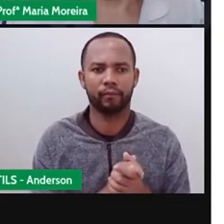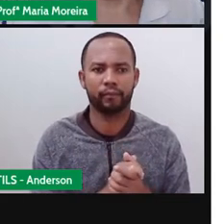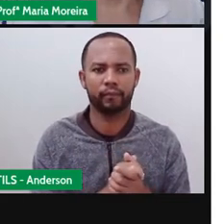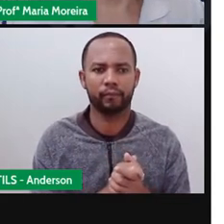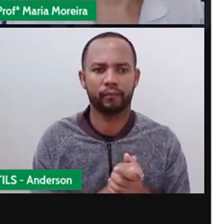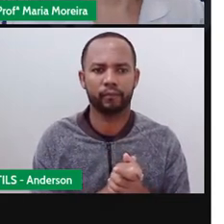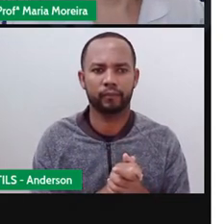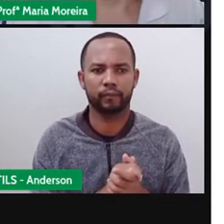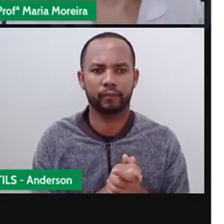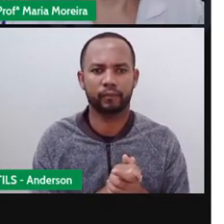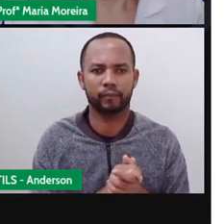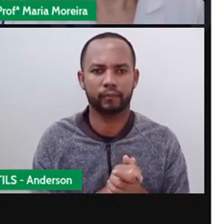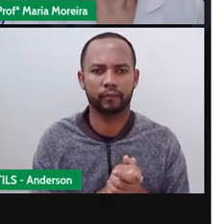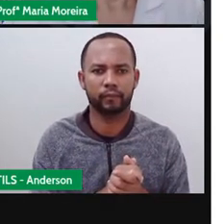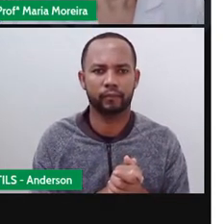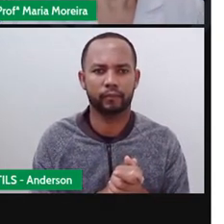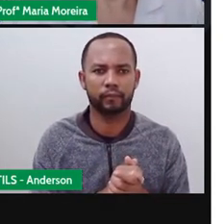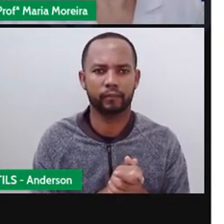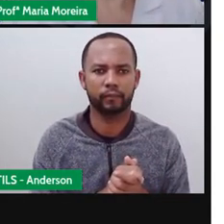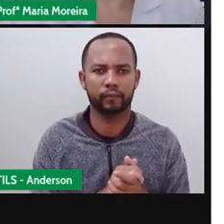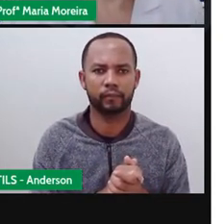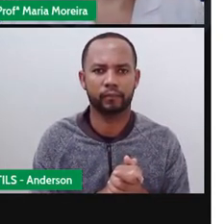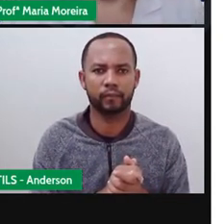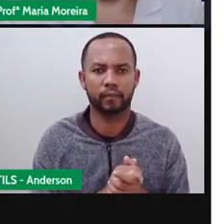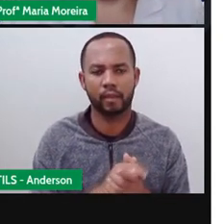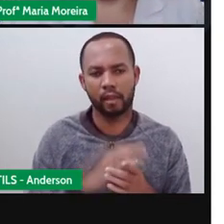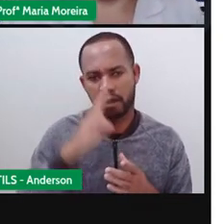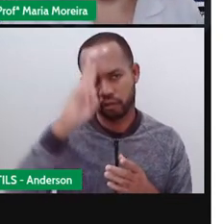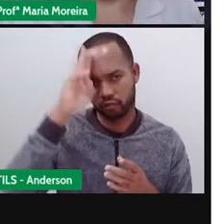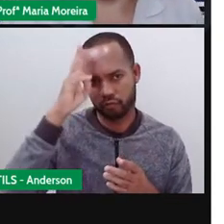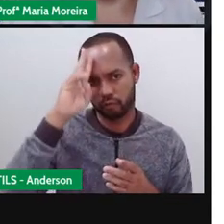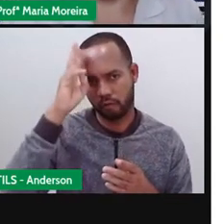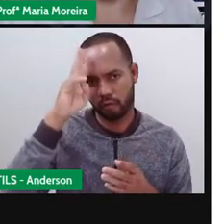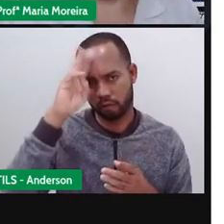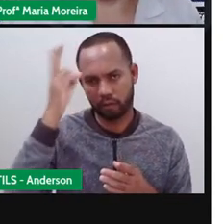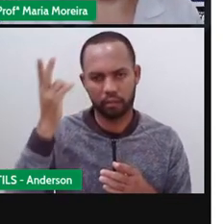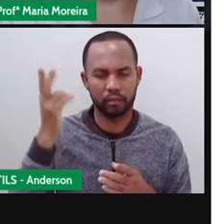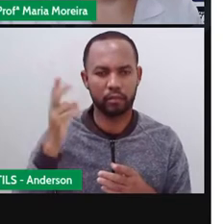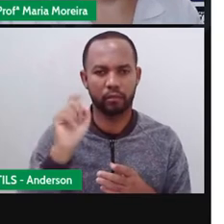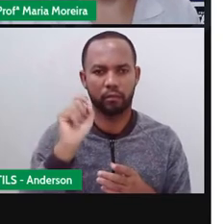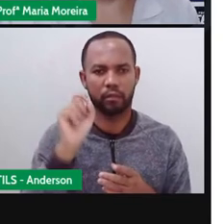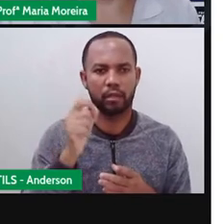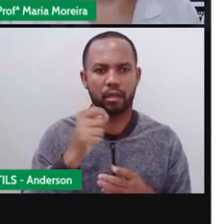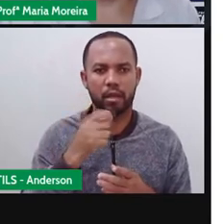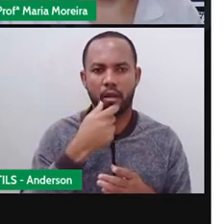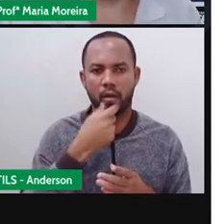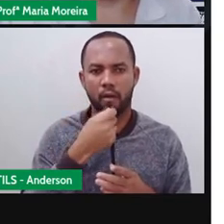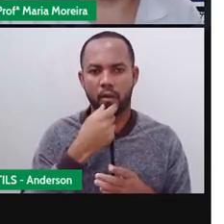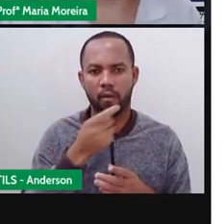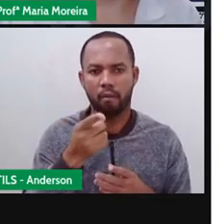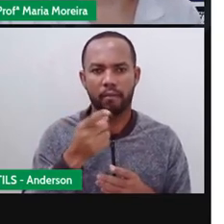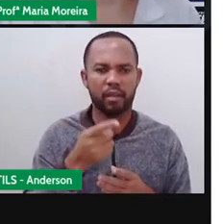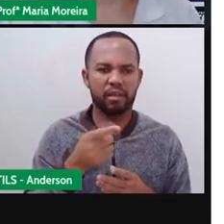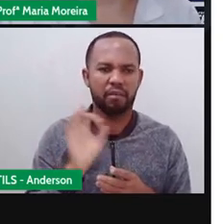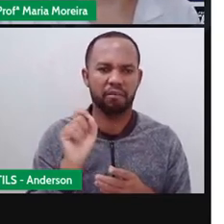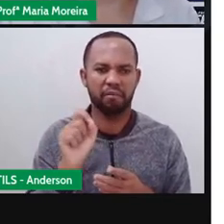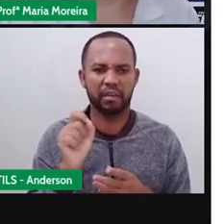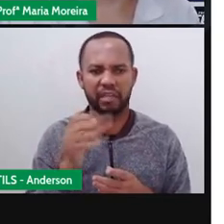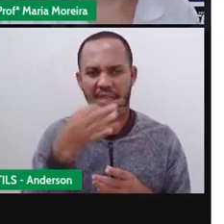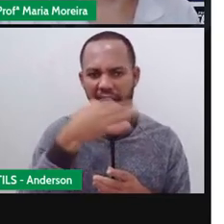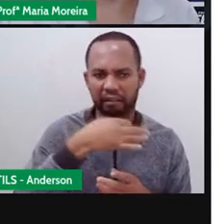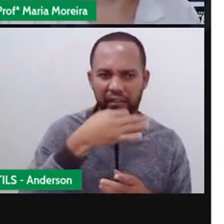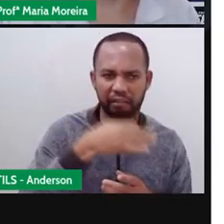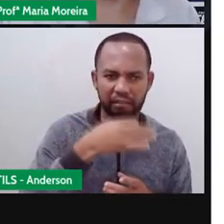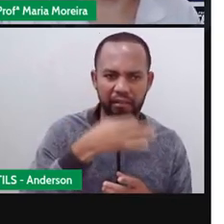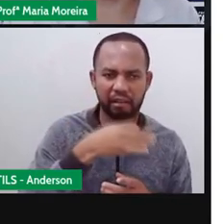Vamos aqui. Bom, por meio dessas histórias, o que ele fazia? Ele criticava comportamentos humanos